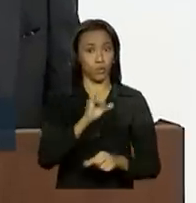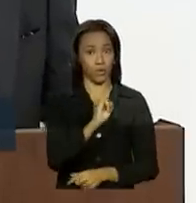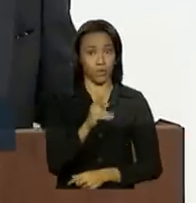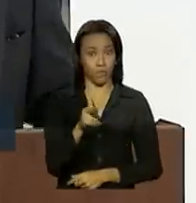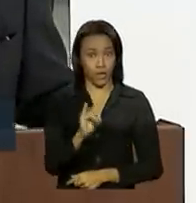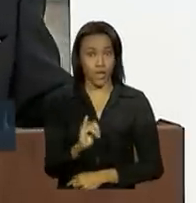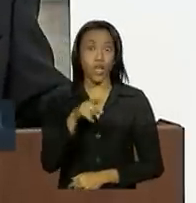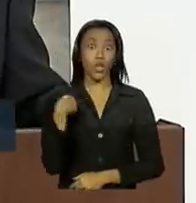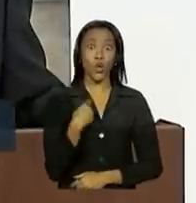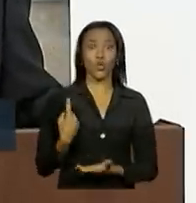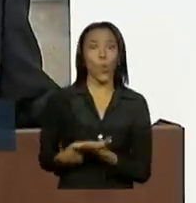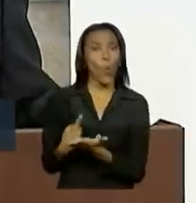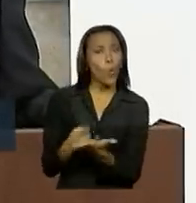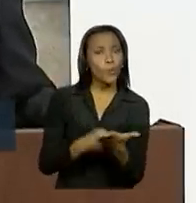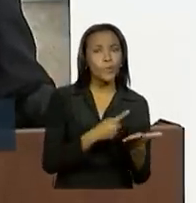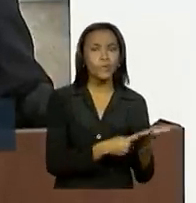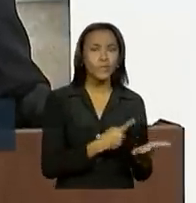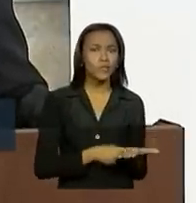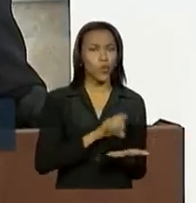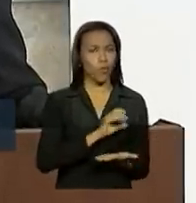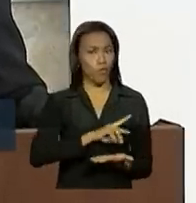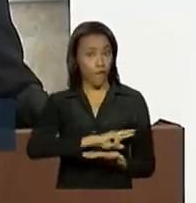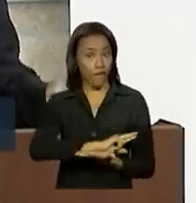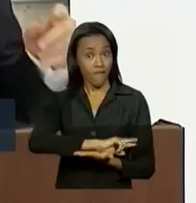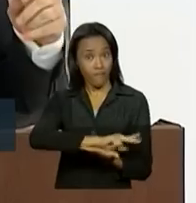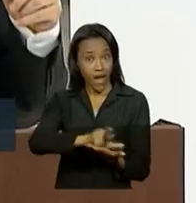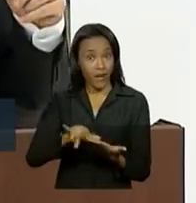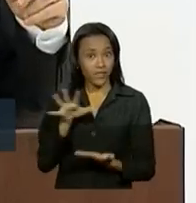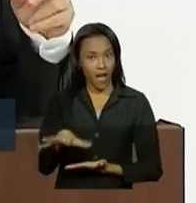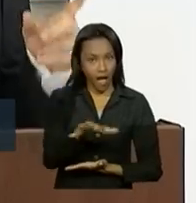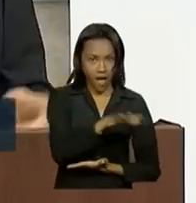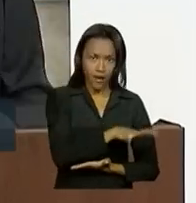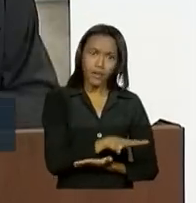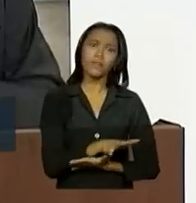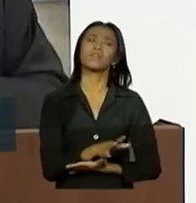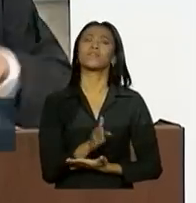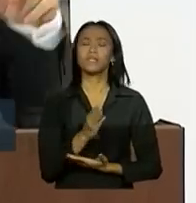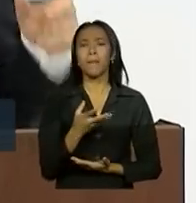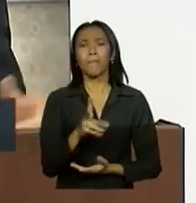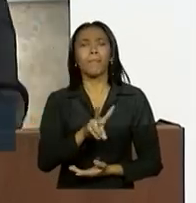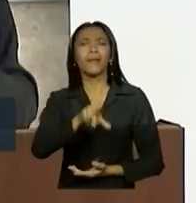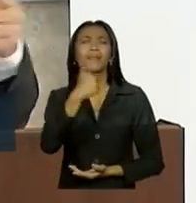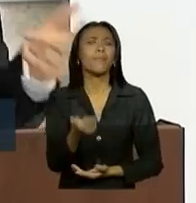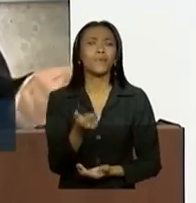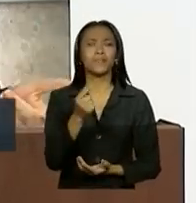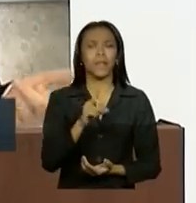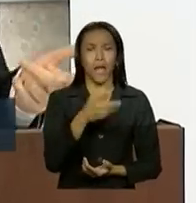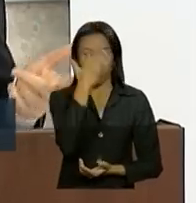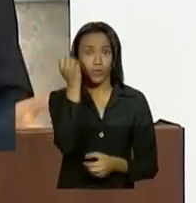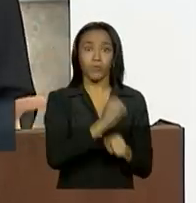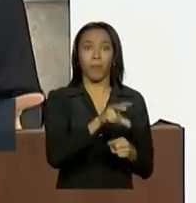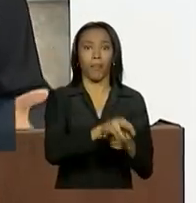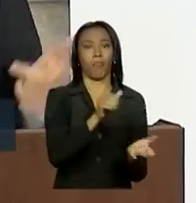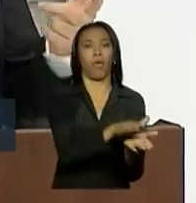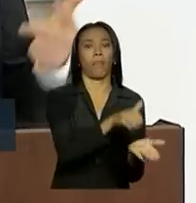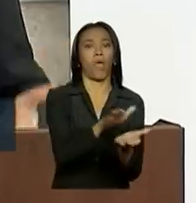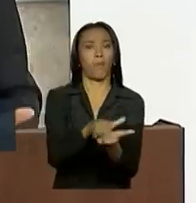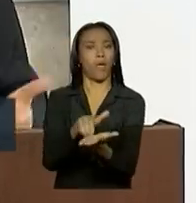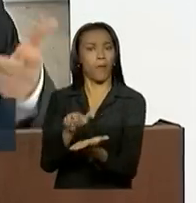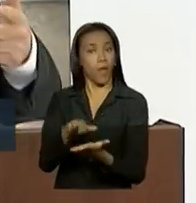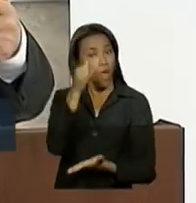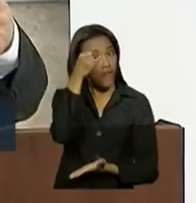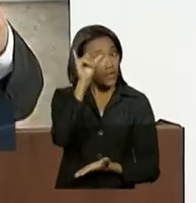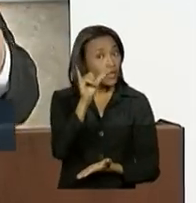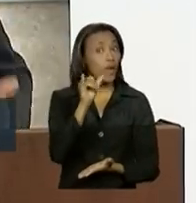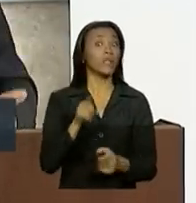fazemos um acordo com os setores beneficiados para que não haja demissão de trabalhadores e que